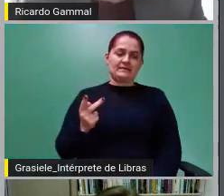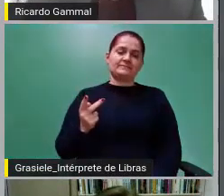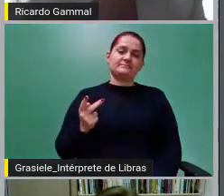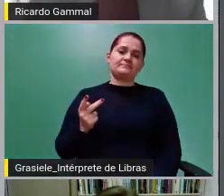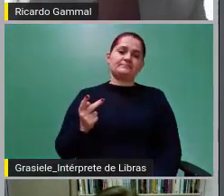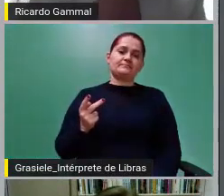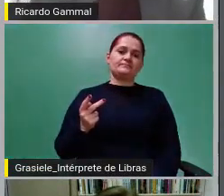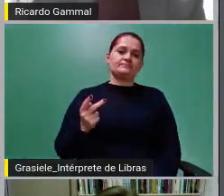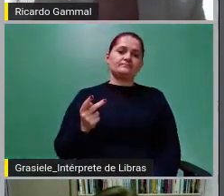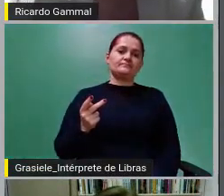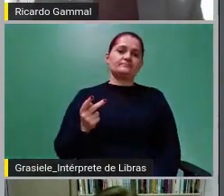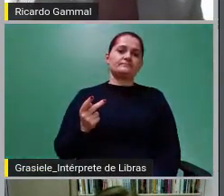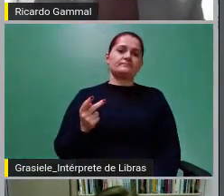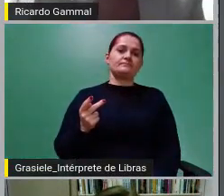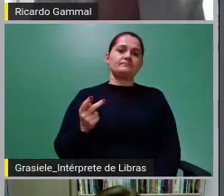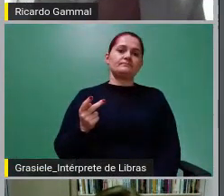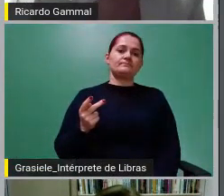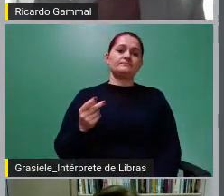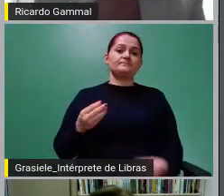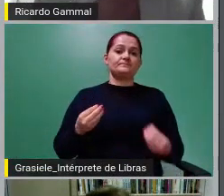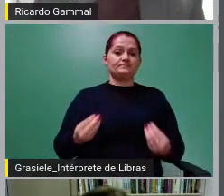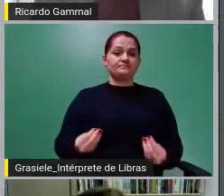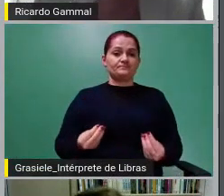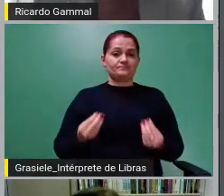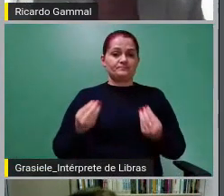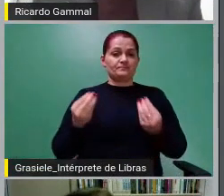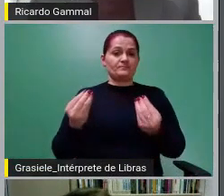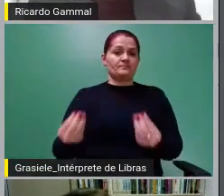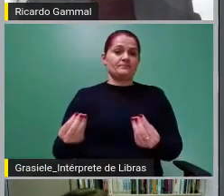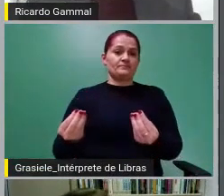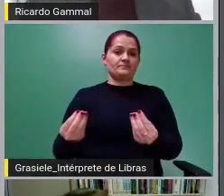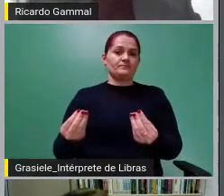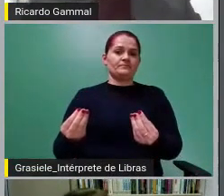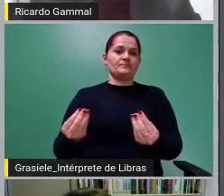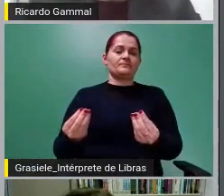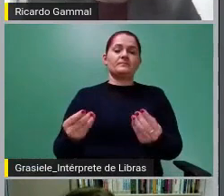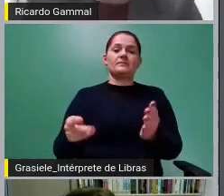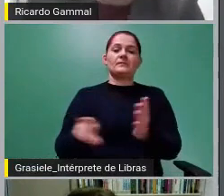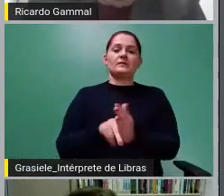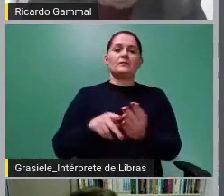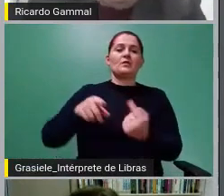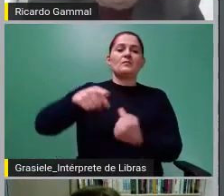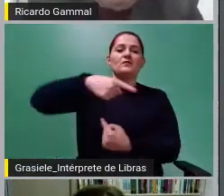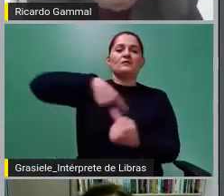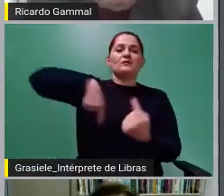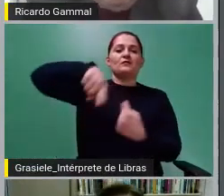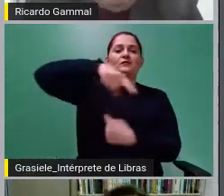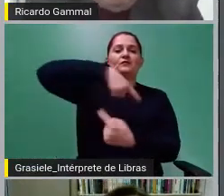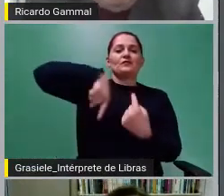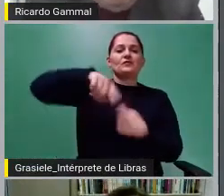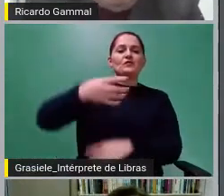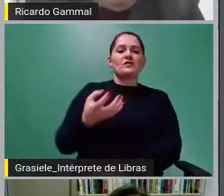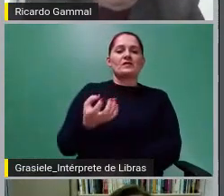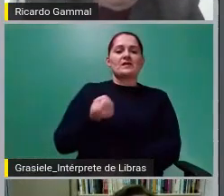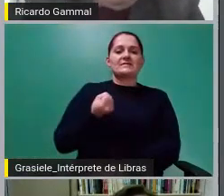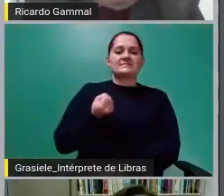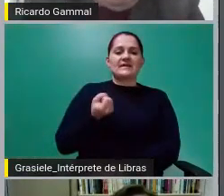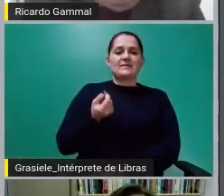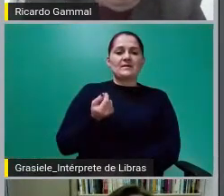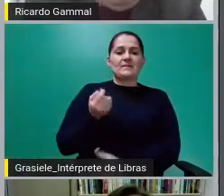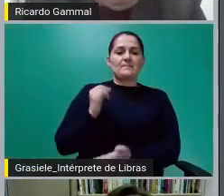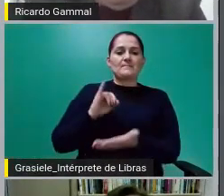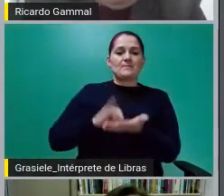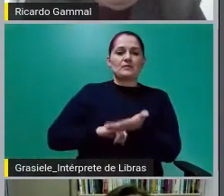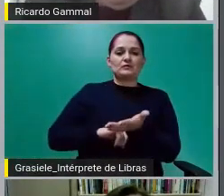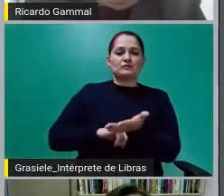cedeu, entregou o fluxo da sua arrecadação tributária, quer dizer, o dinheiro que